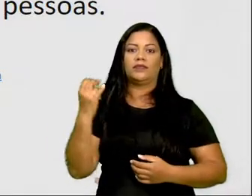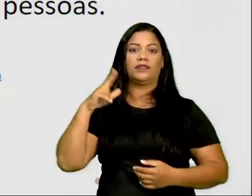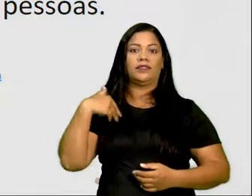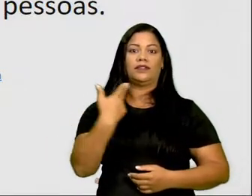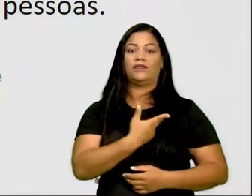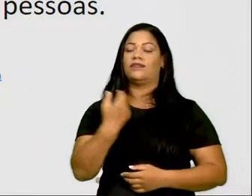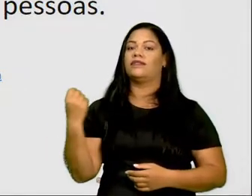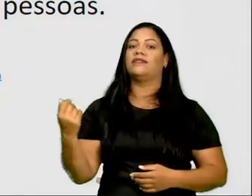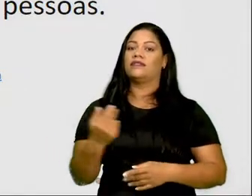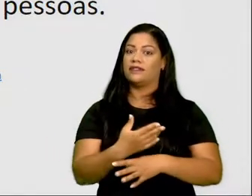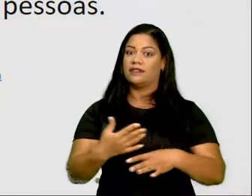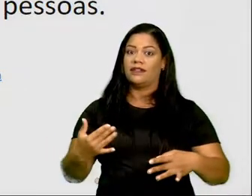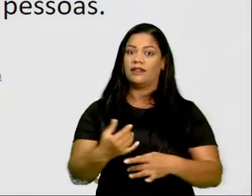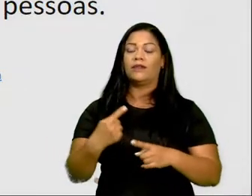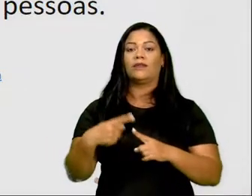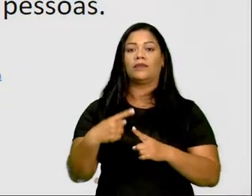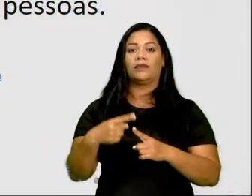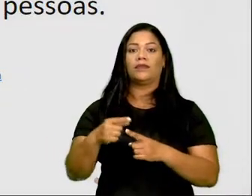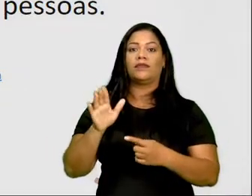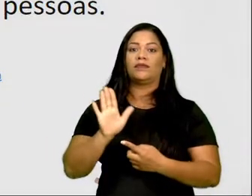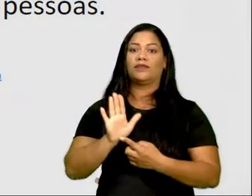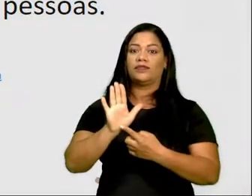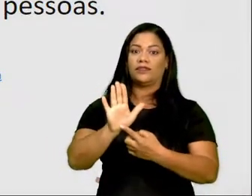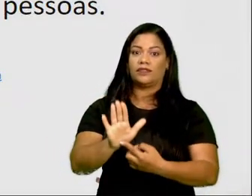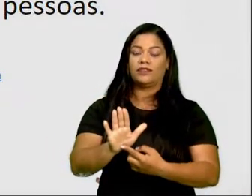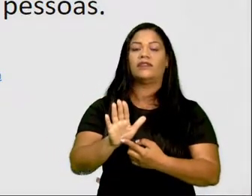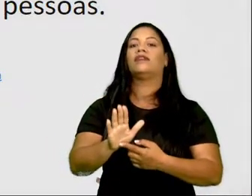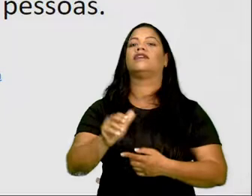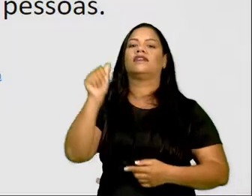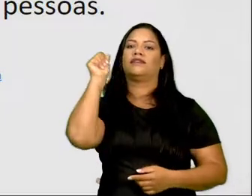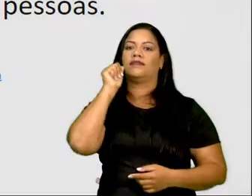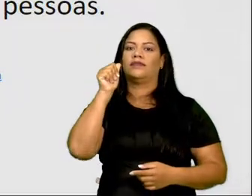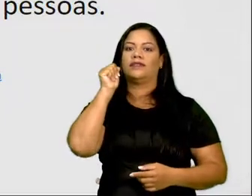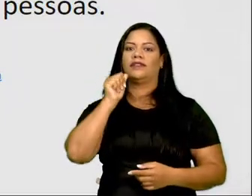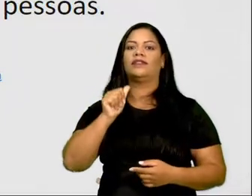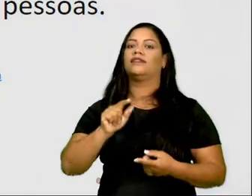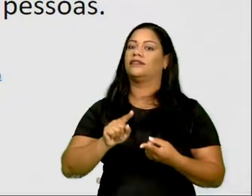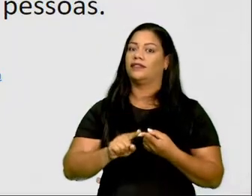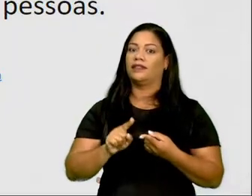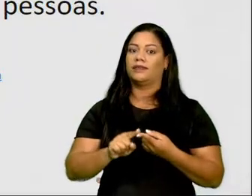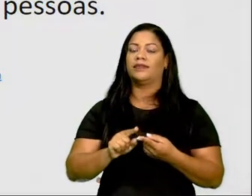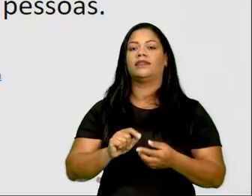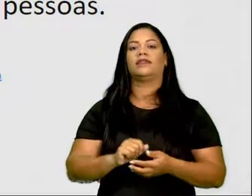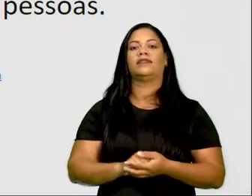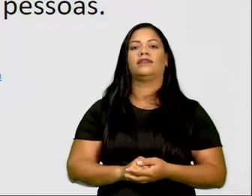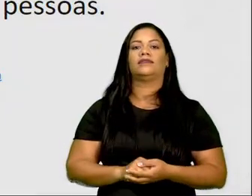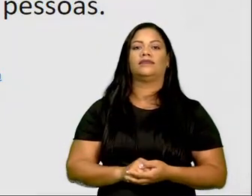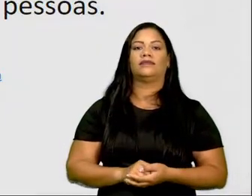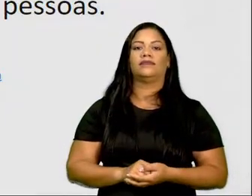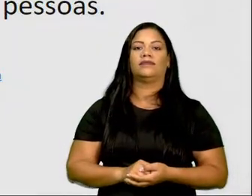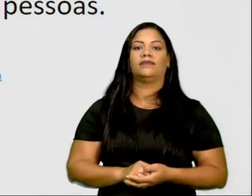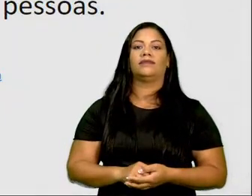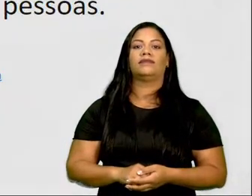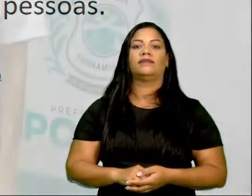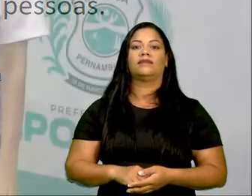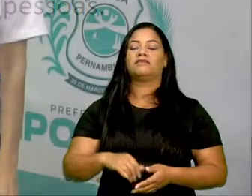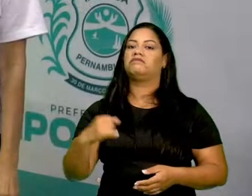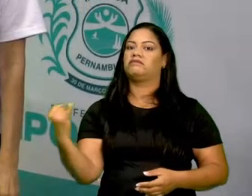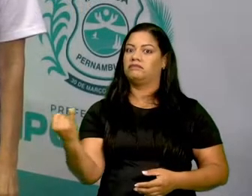Porque ela está representando, além de tudo, representar as mulheres e está sendo, ocupando o cargo